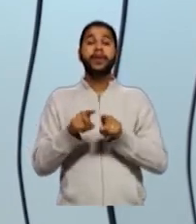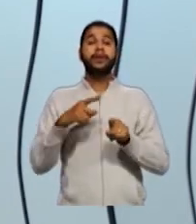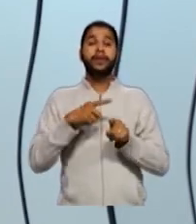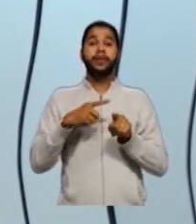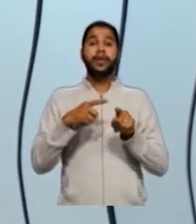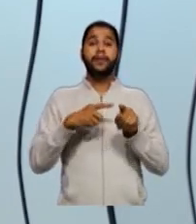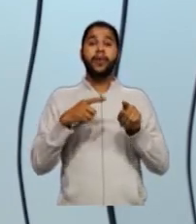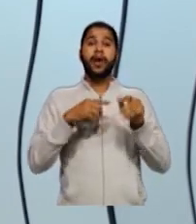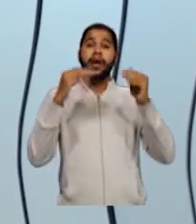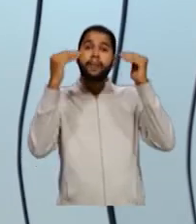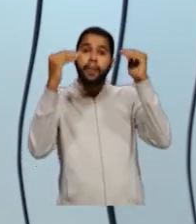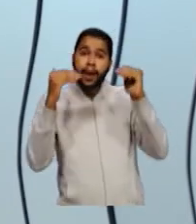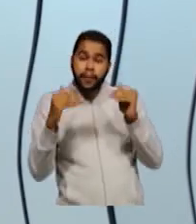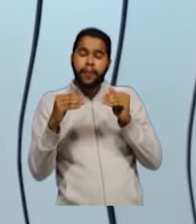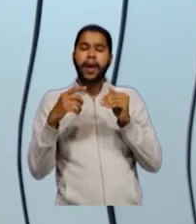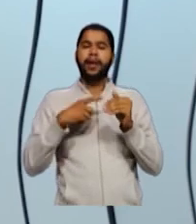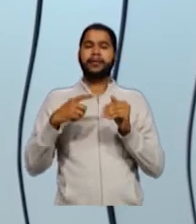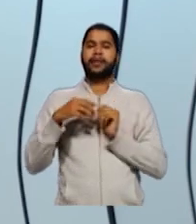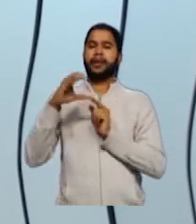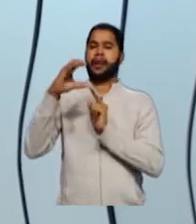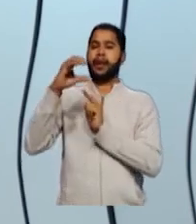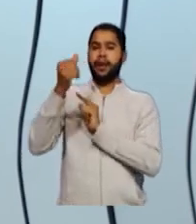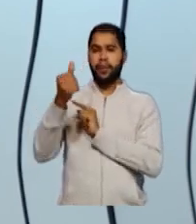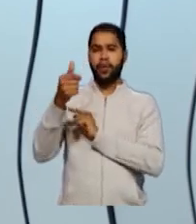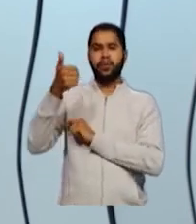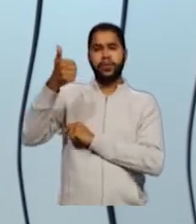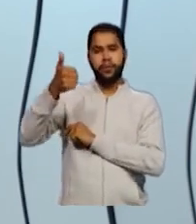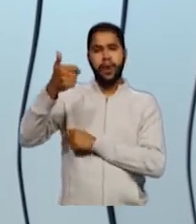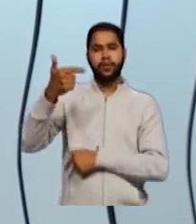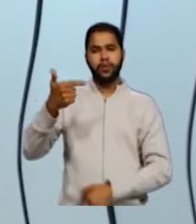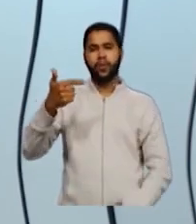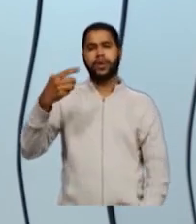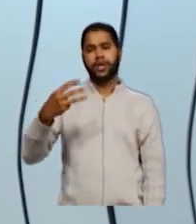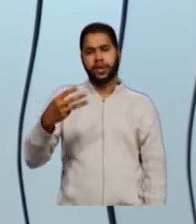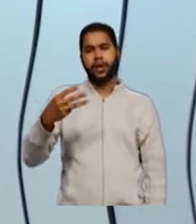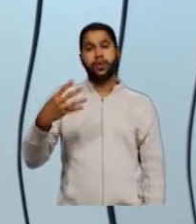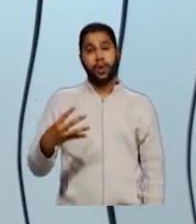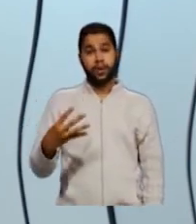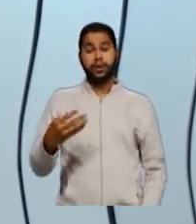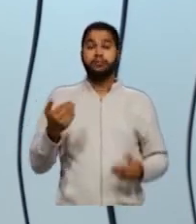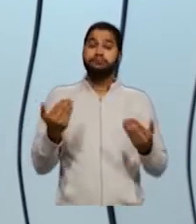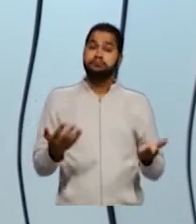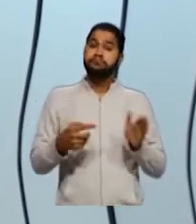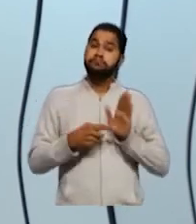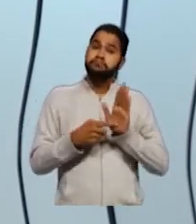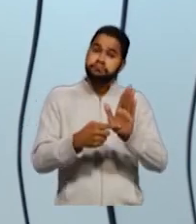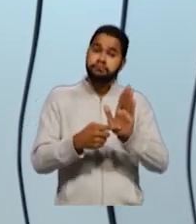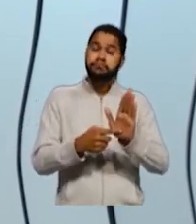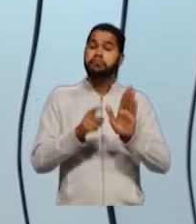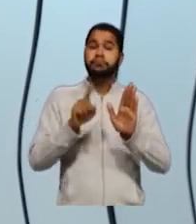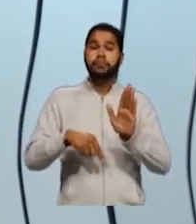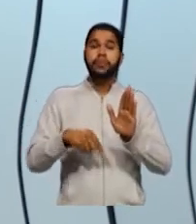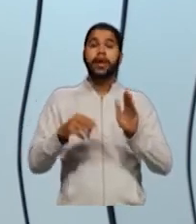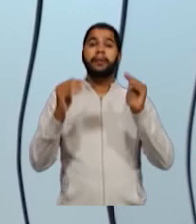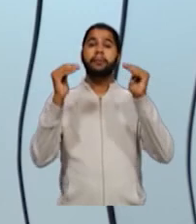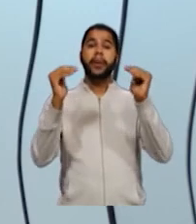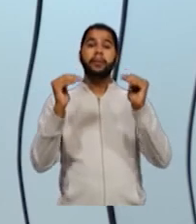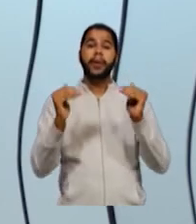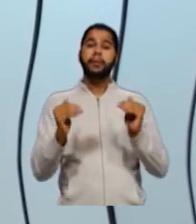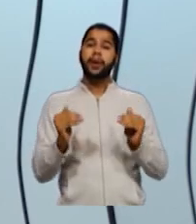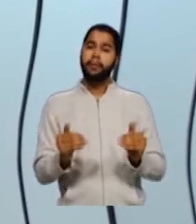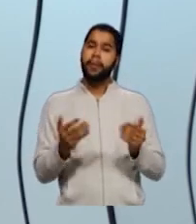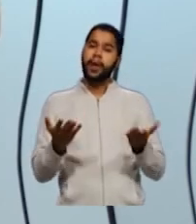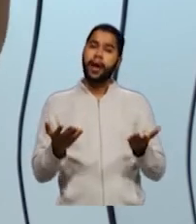carbonos. Carbono primário, secundário, terciário e quaternário. E o que define essa classificação é